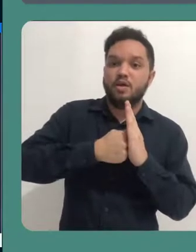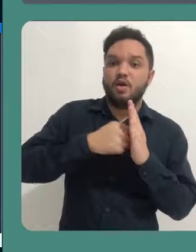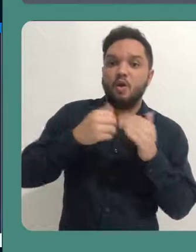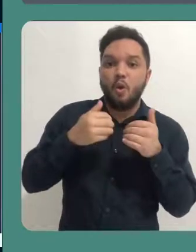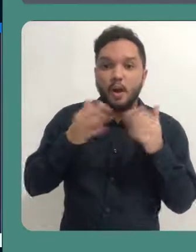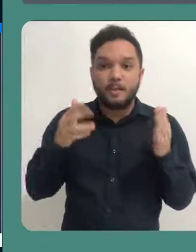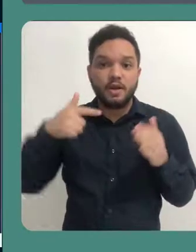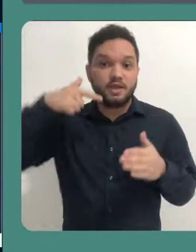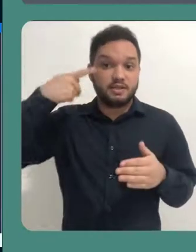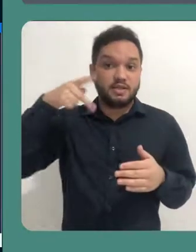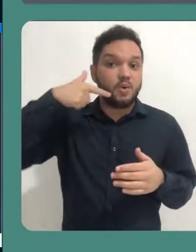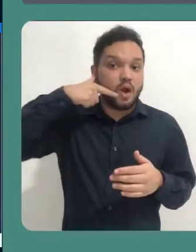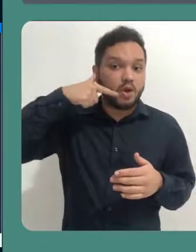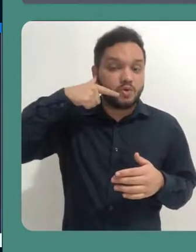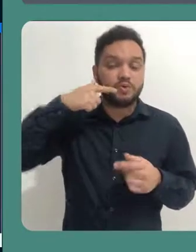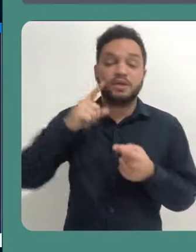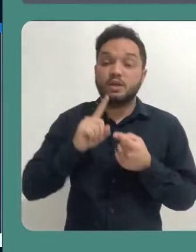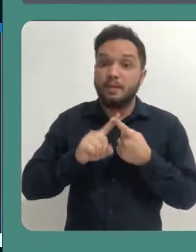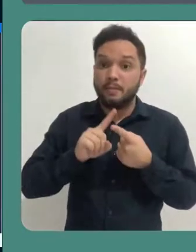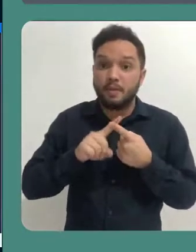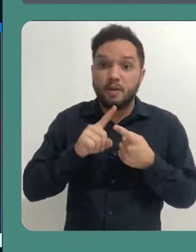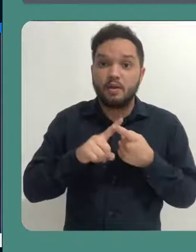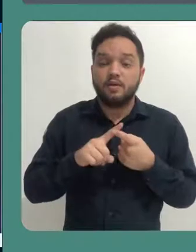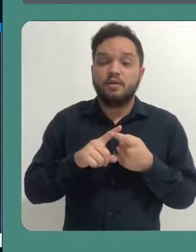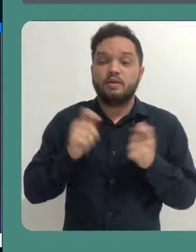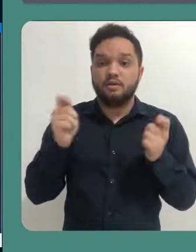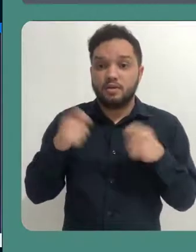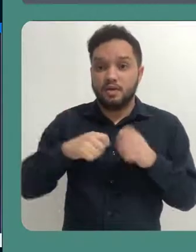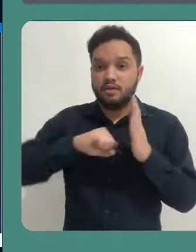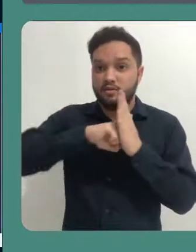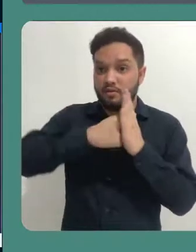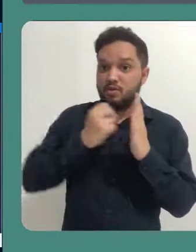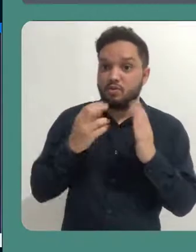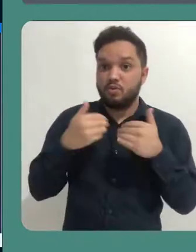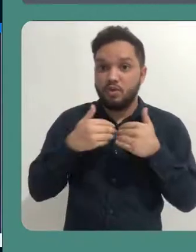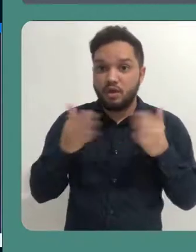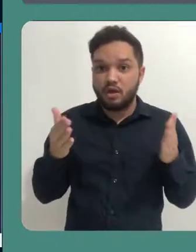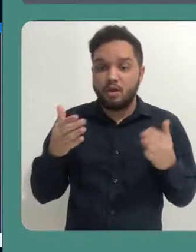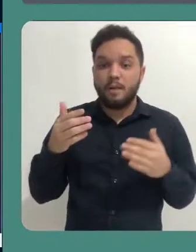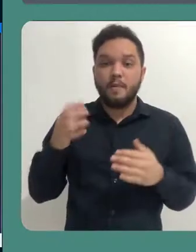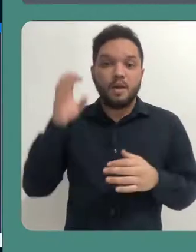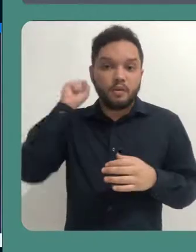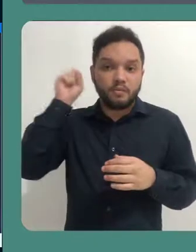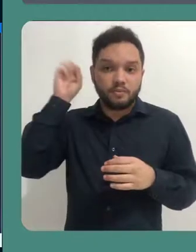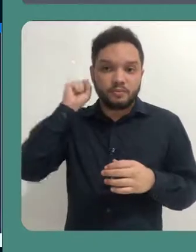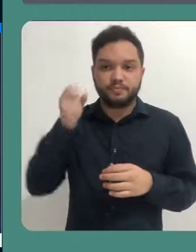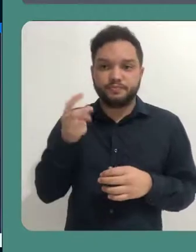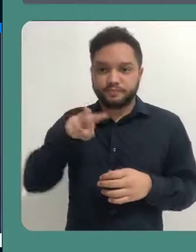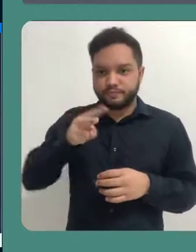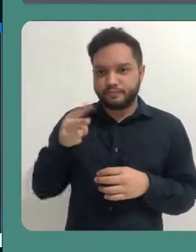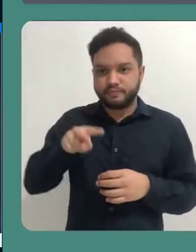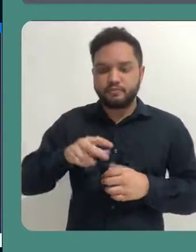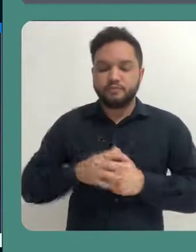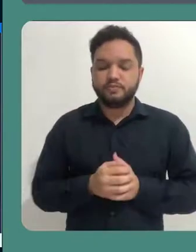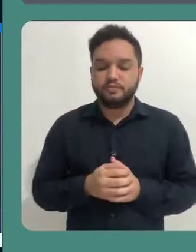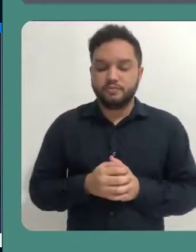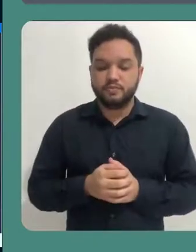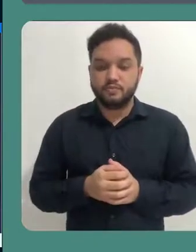desativar o áudio e também o ícone para ativar e desativar o microfone.